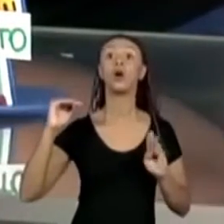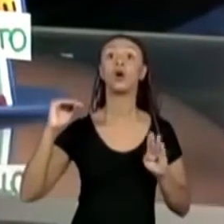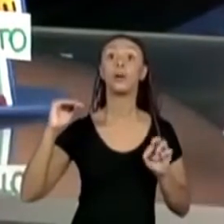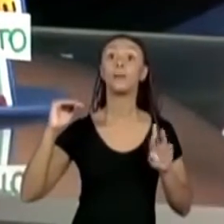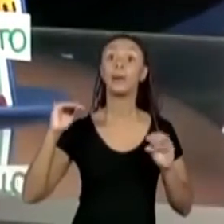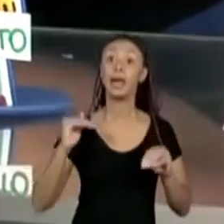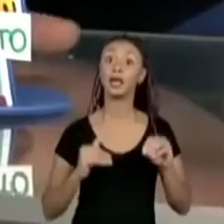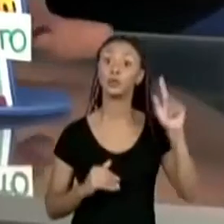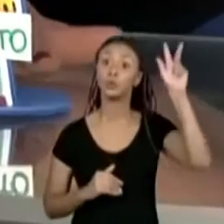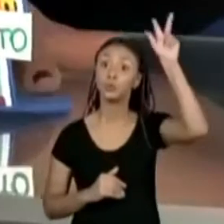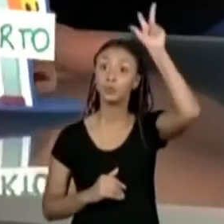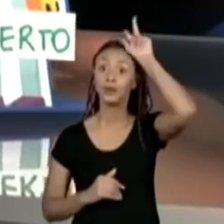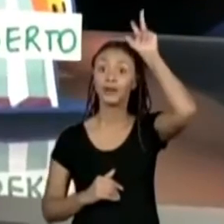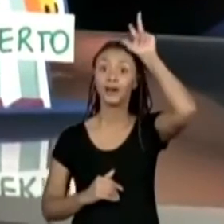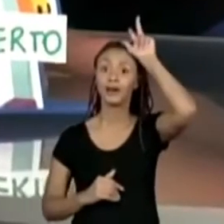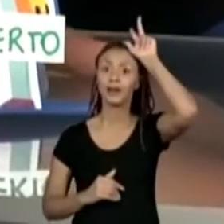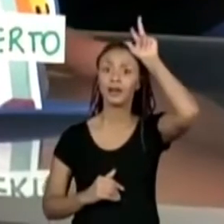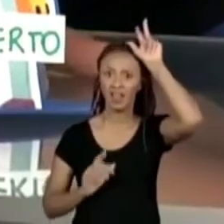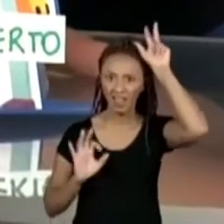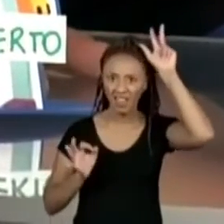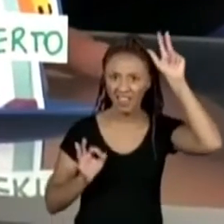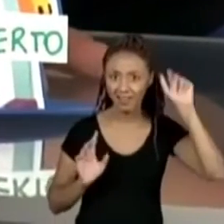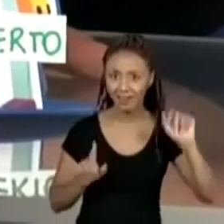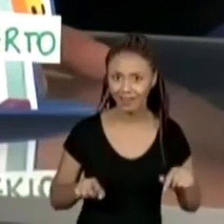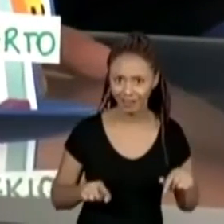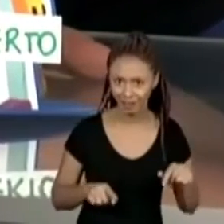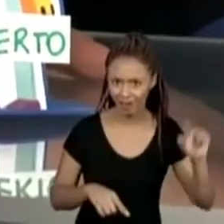Roberto? Será que é o Roberto?